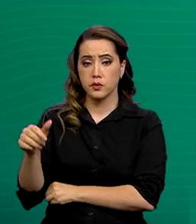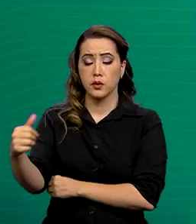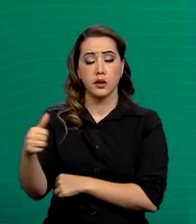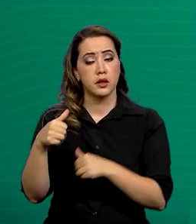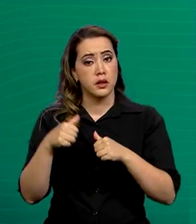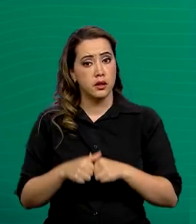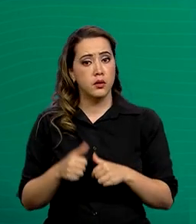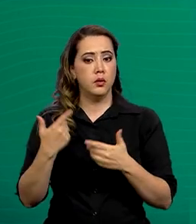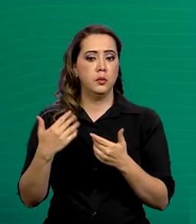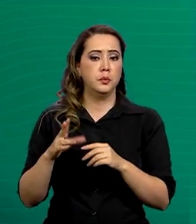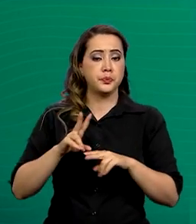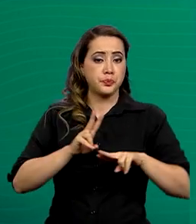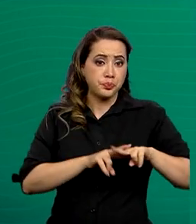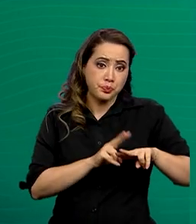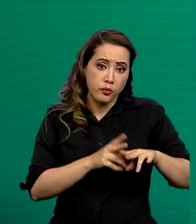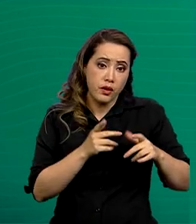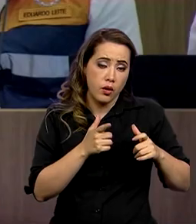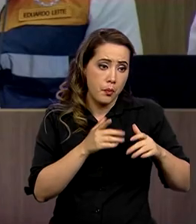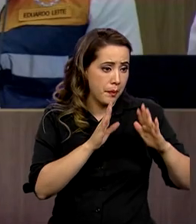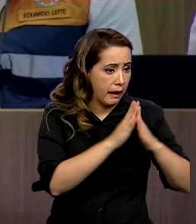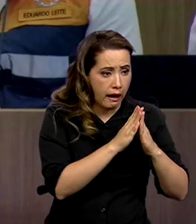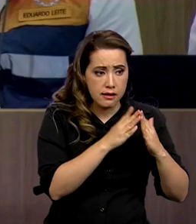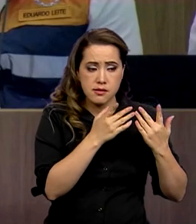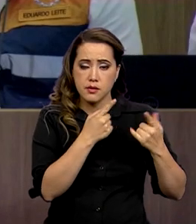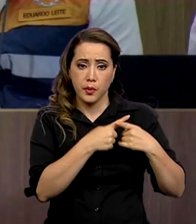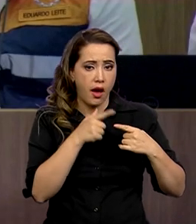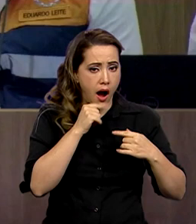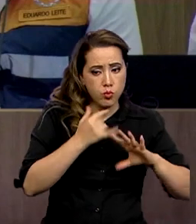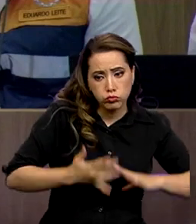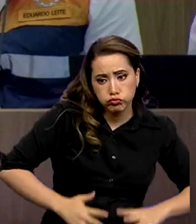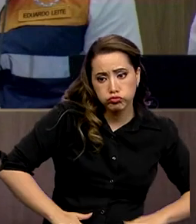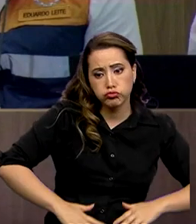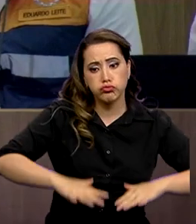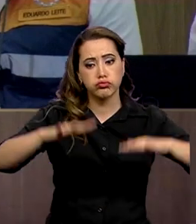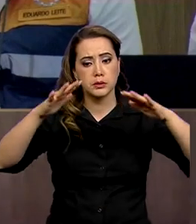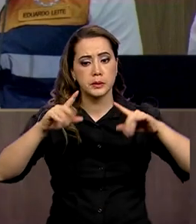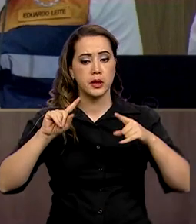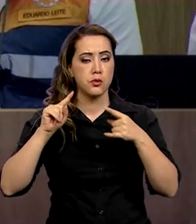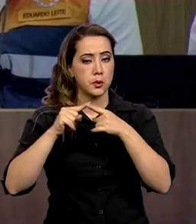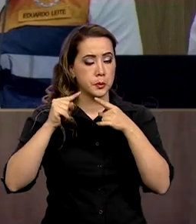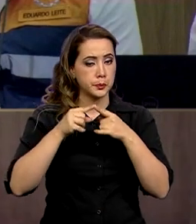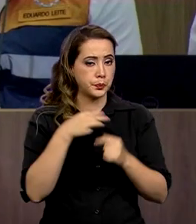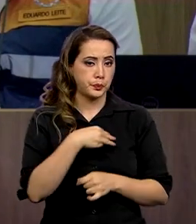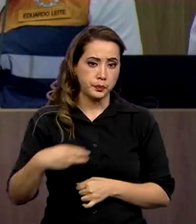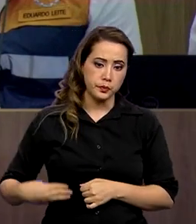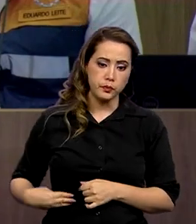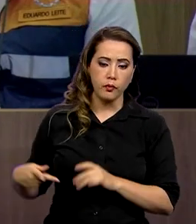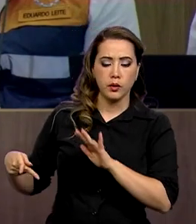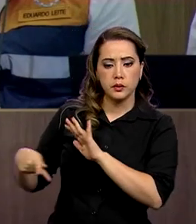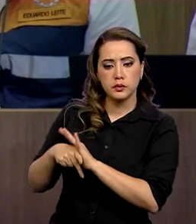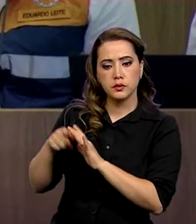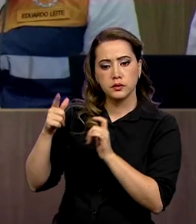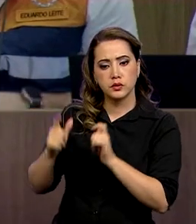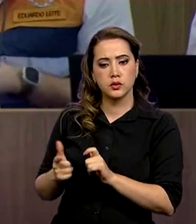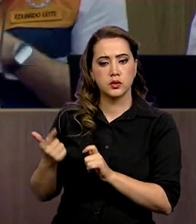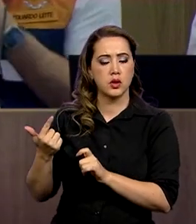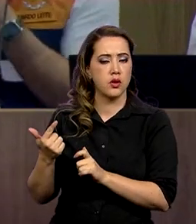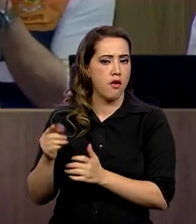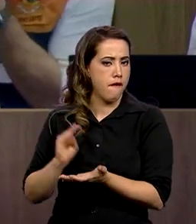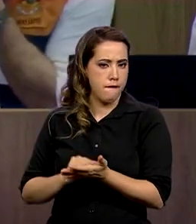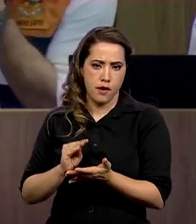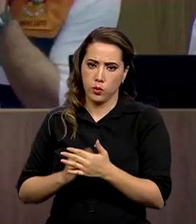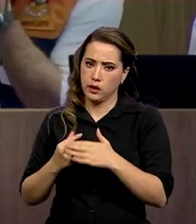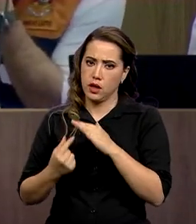ficaram ilhadas por causa das enchentes. De acordo com o ministro da Integração e Desenvolvimento Regional, não faltarão